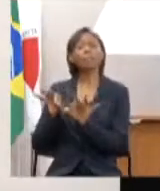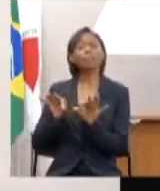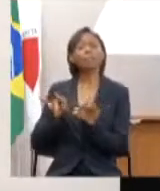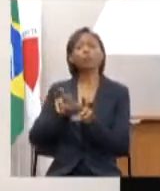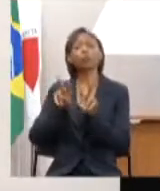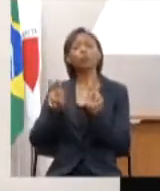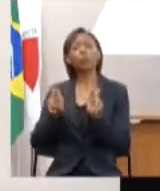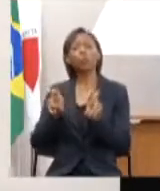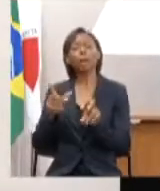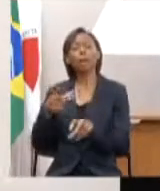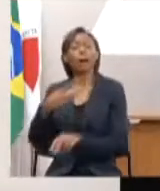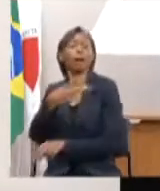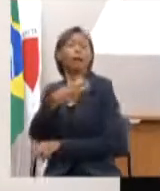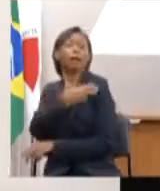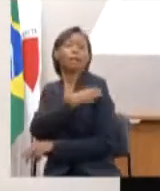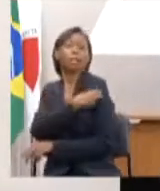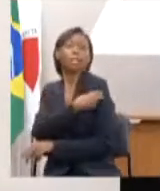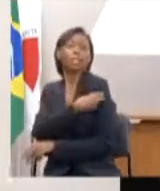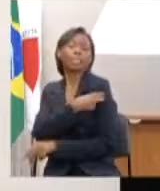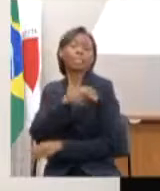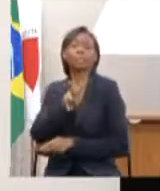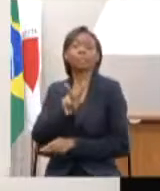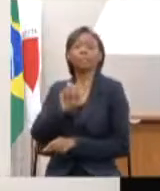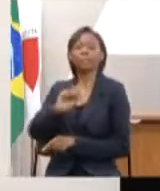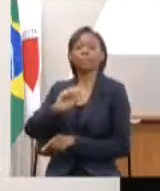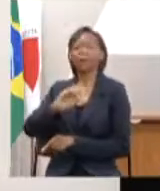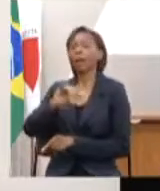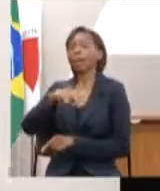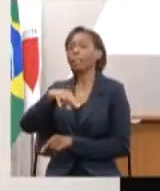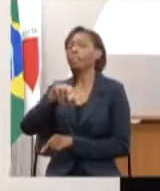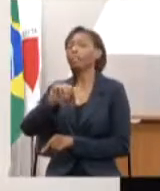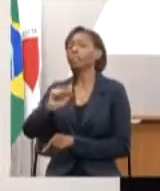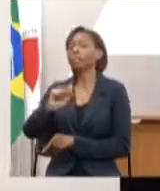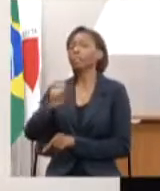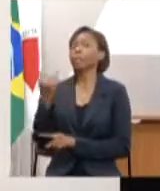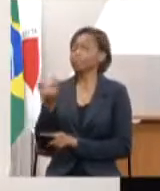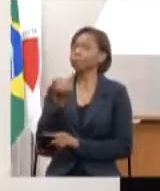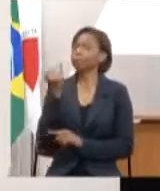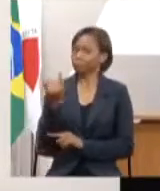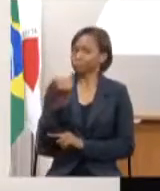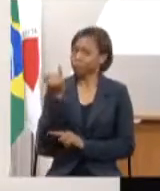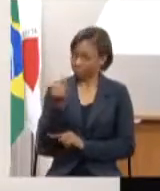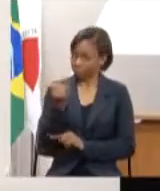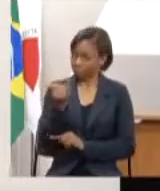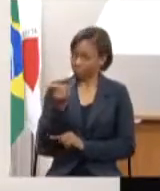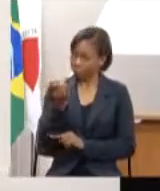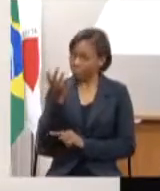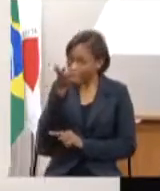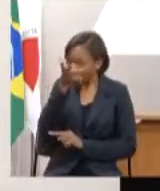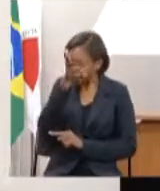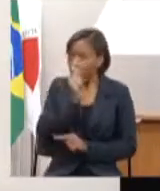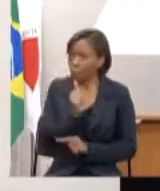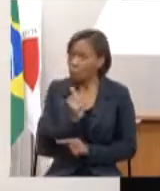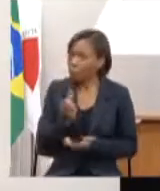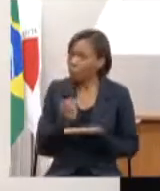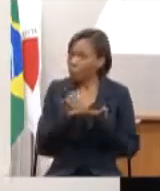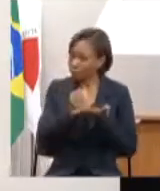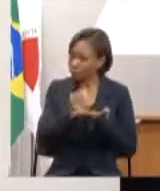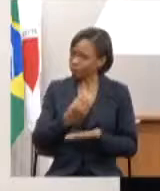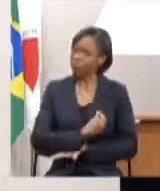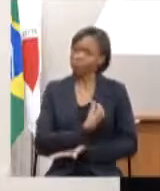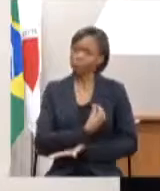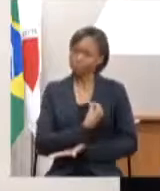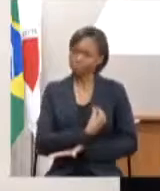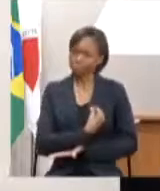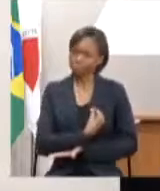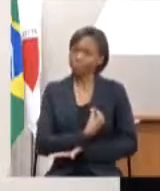que é absolutamente fundamental. Vacina pode salvar vidas e pode dar uma